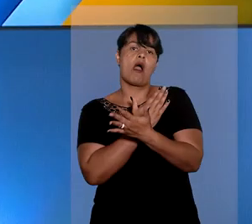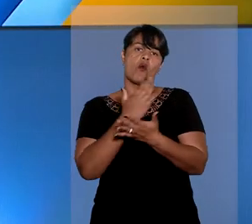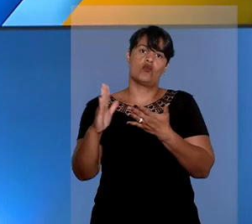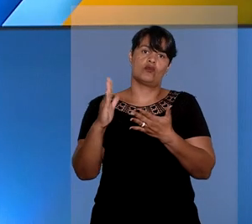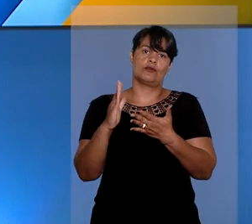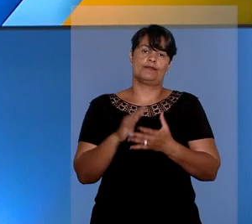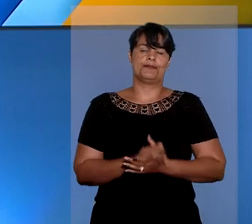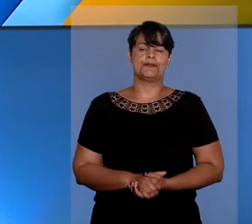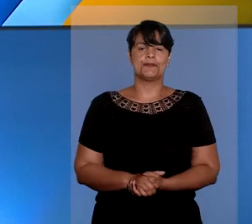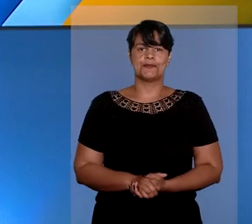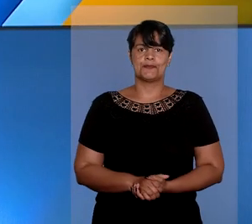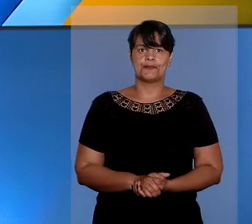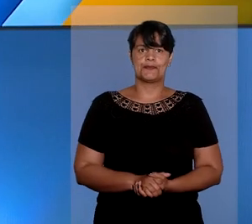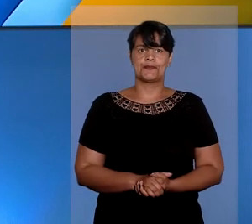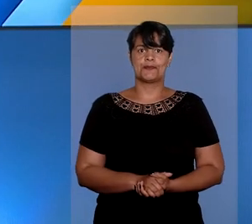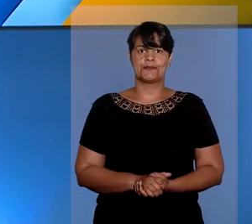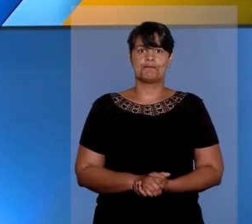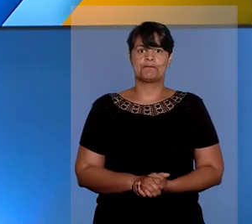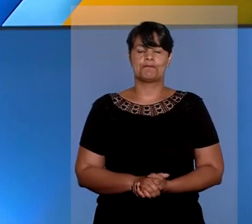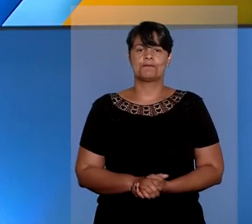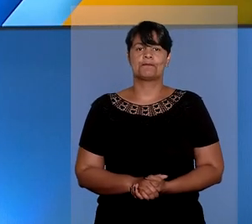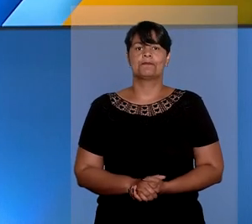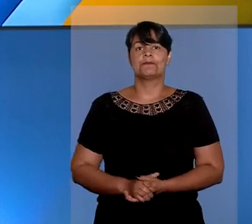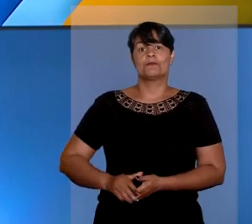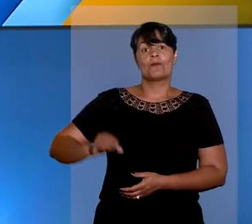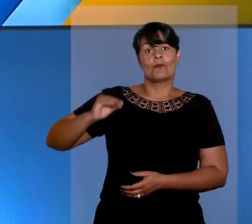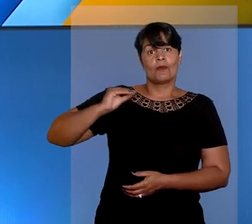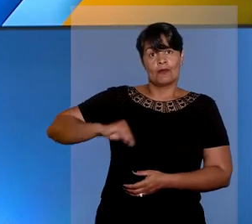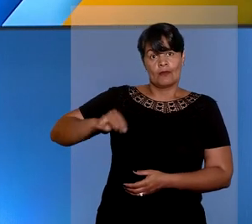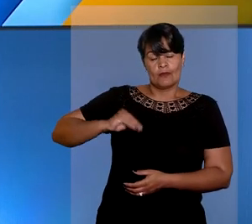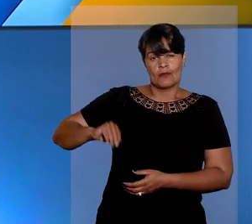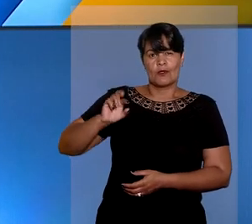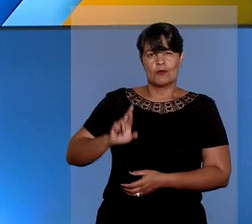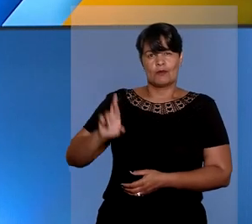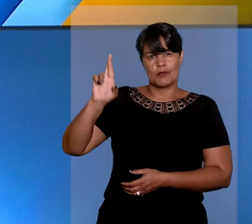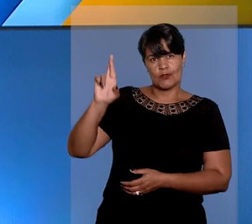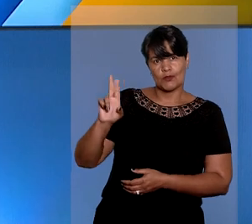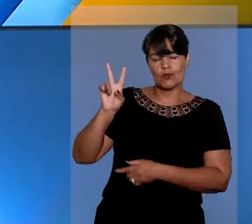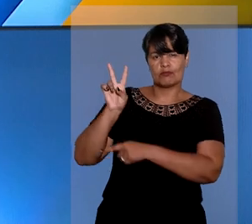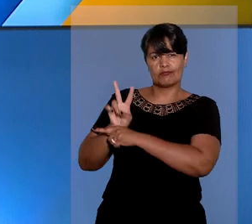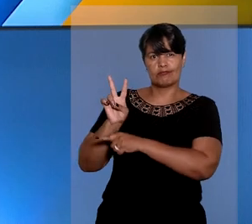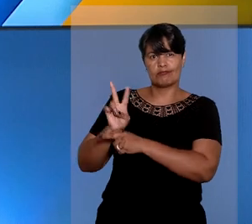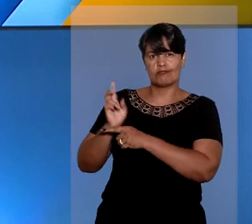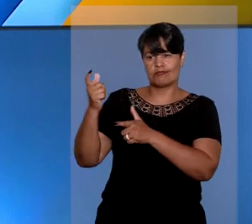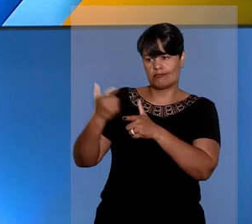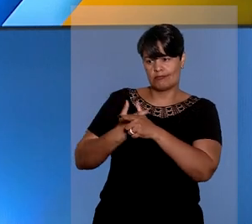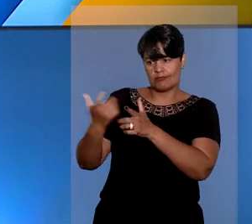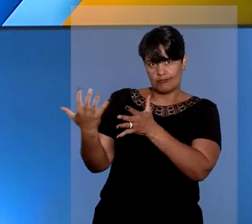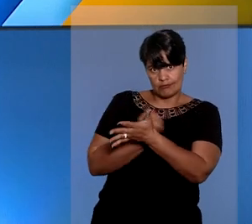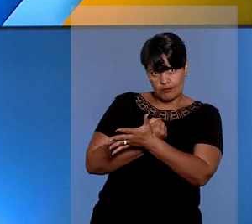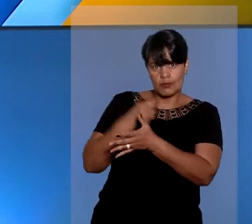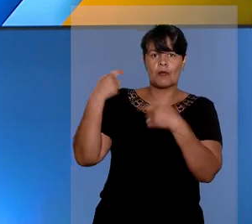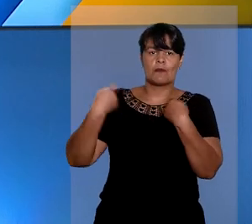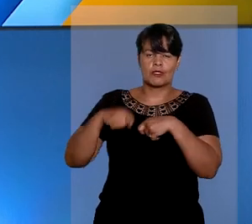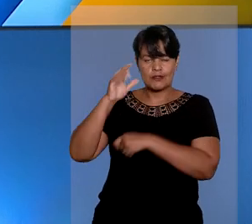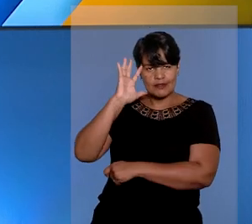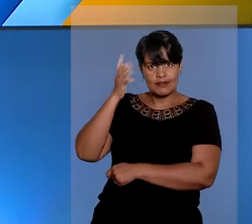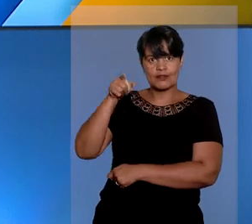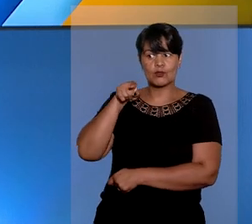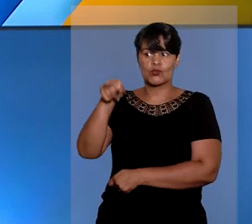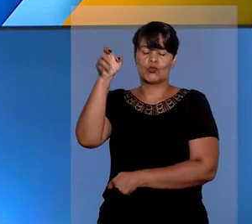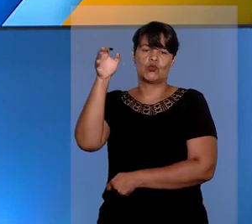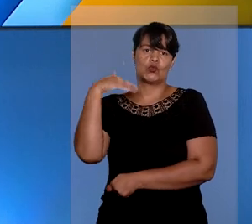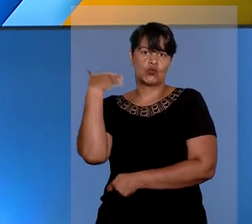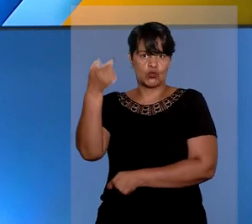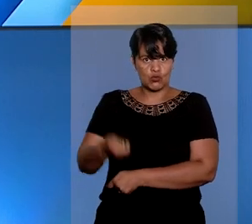Remuneração de depositário particular deve ser definida pelo juiz e não precisa seguir tabela da